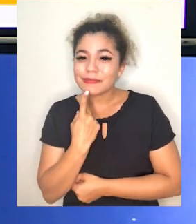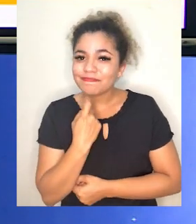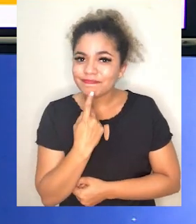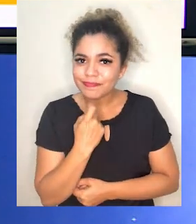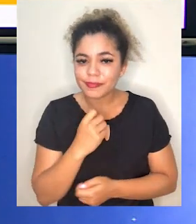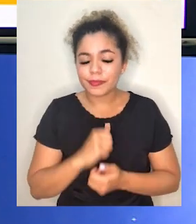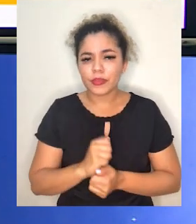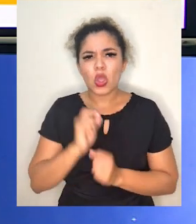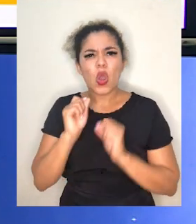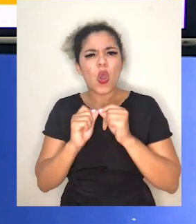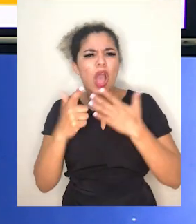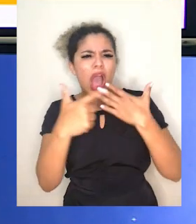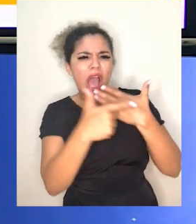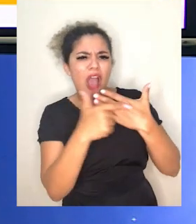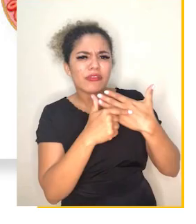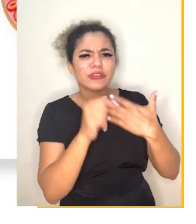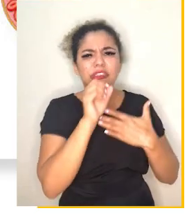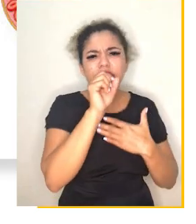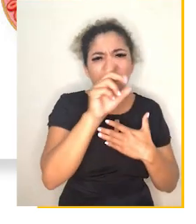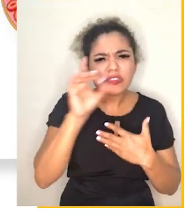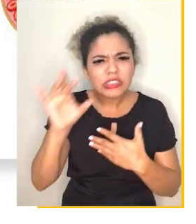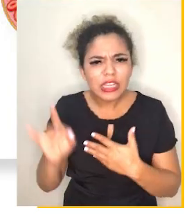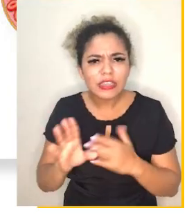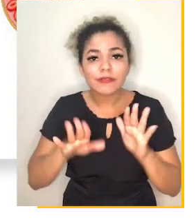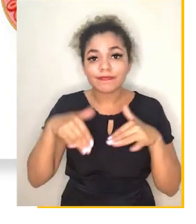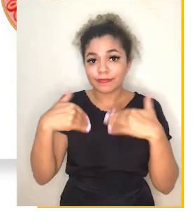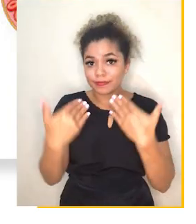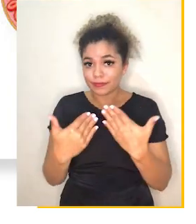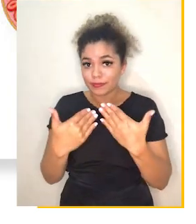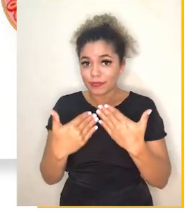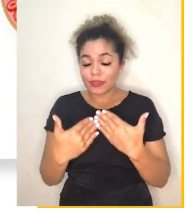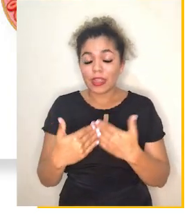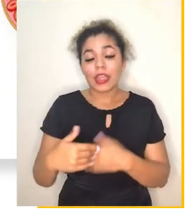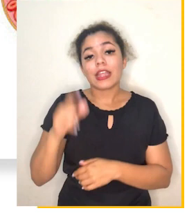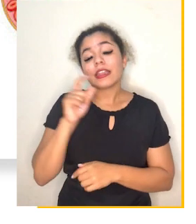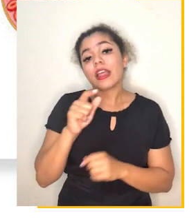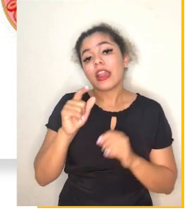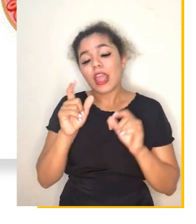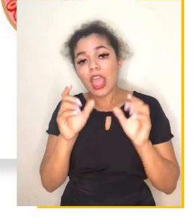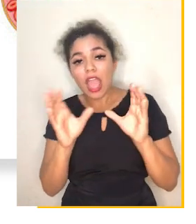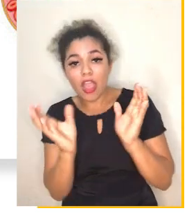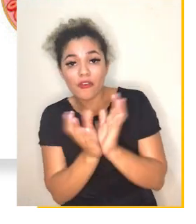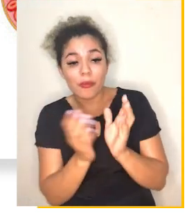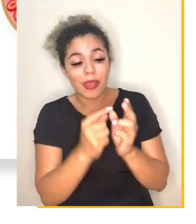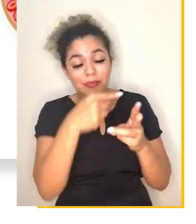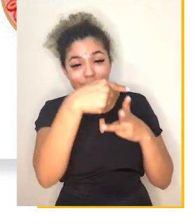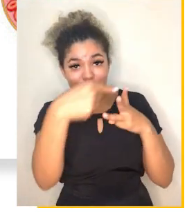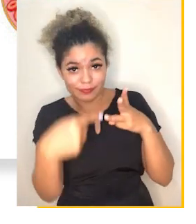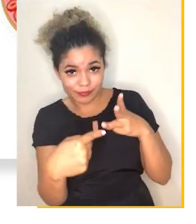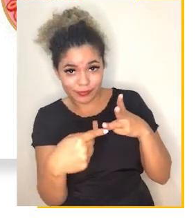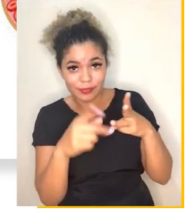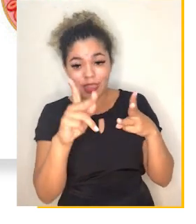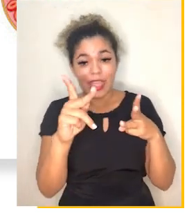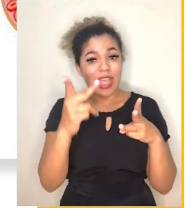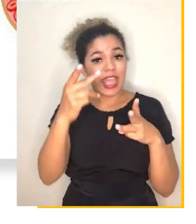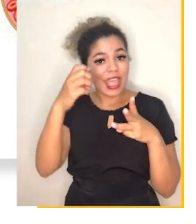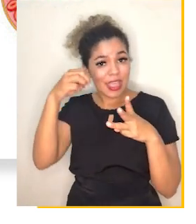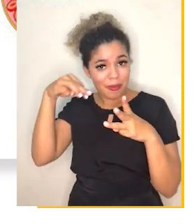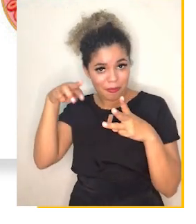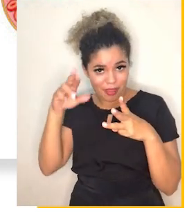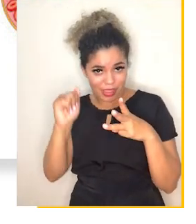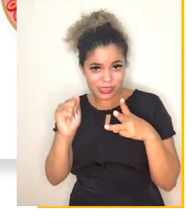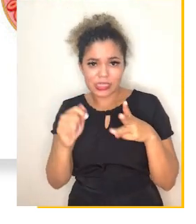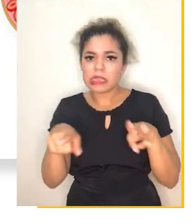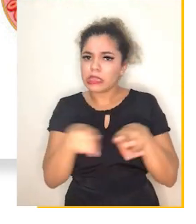Quais são as funções dessas células? A parte celular é formada por três elementos. Hemácias, também chamado glóbulos